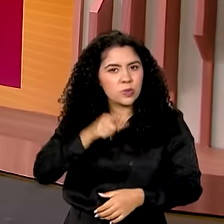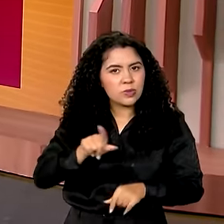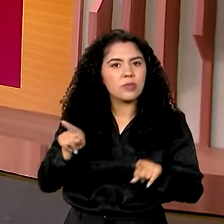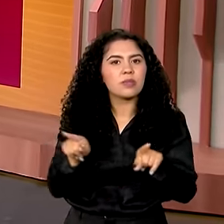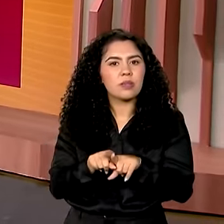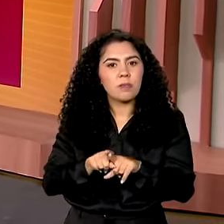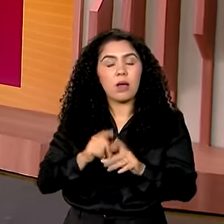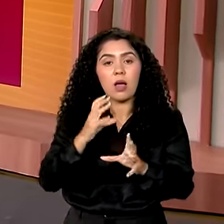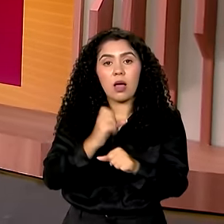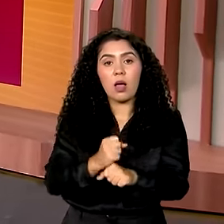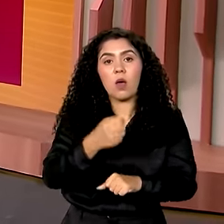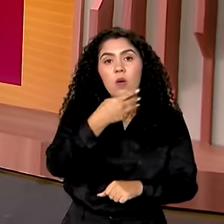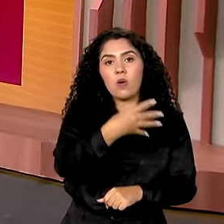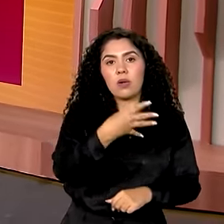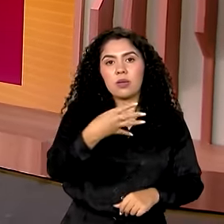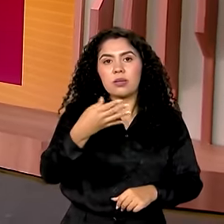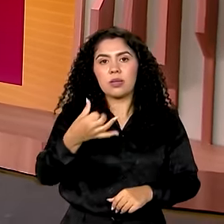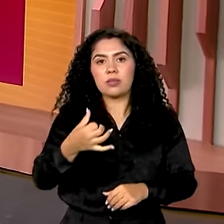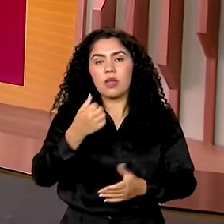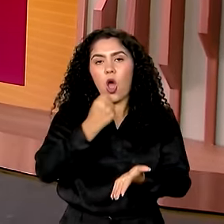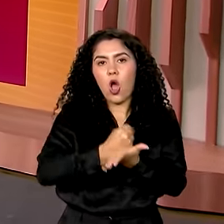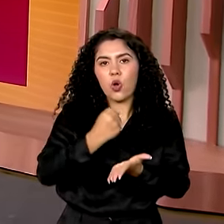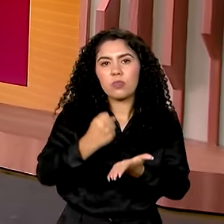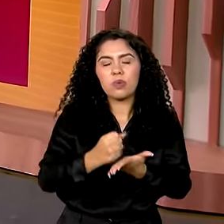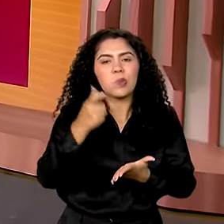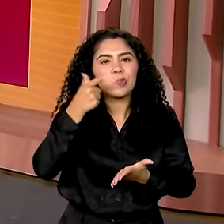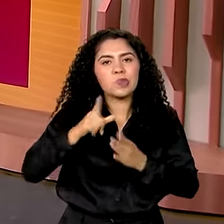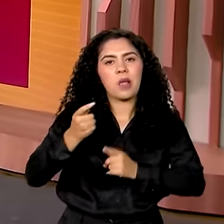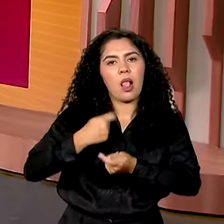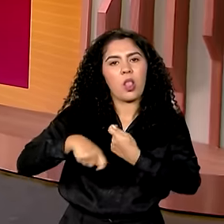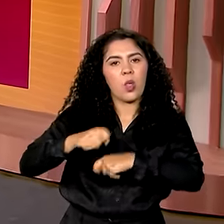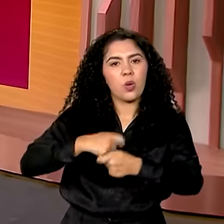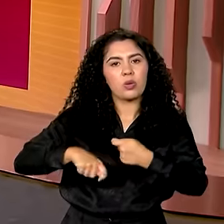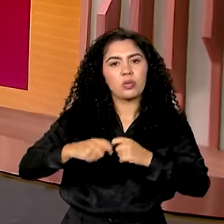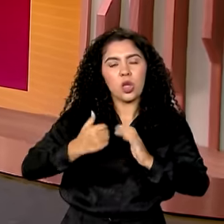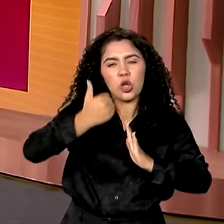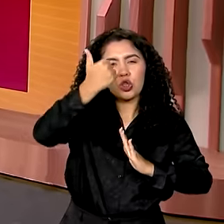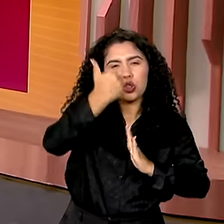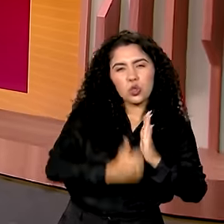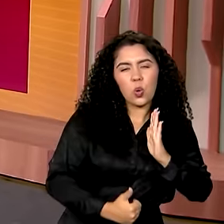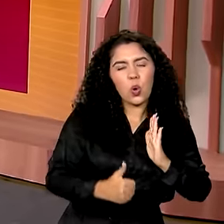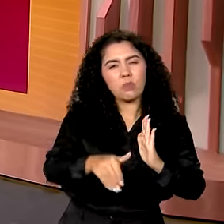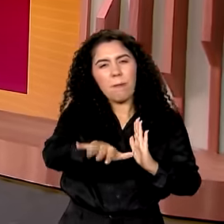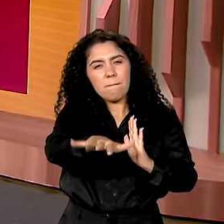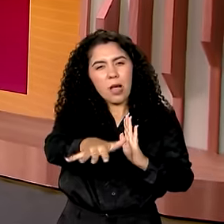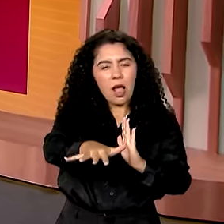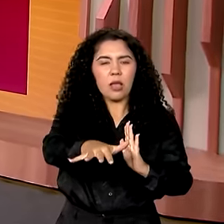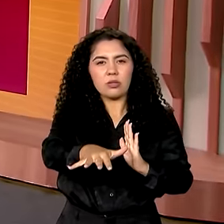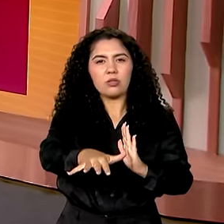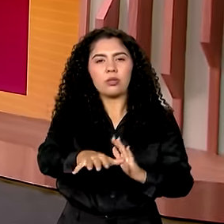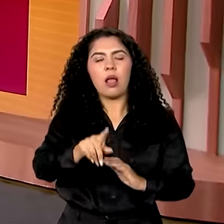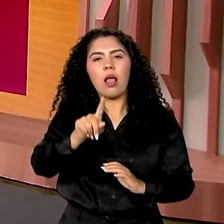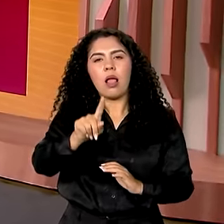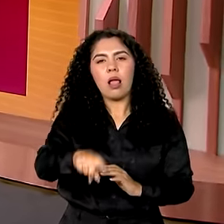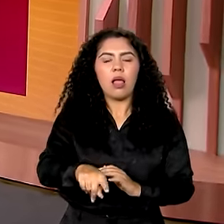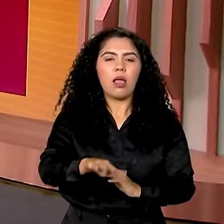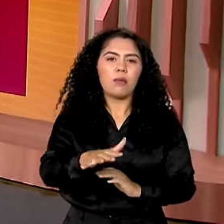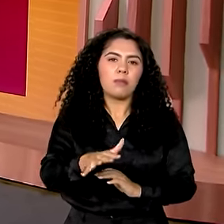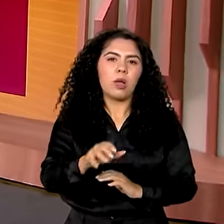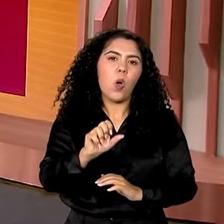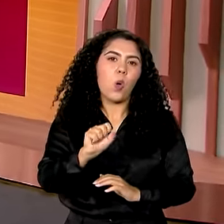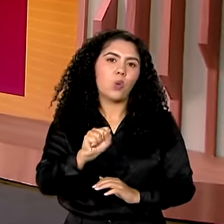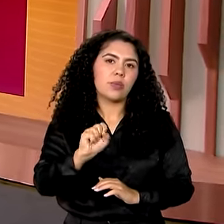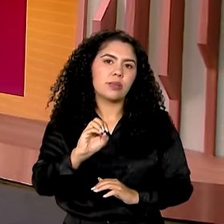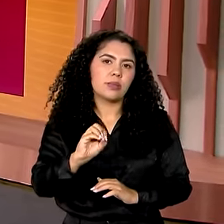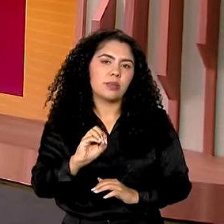446 contratos foram negociados na cidade. O desconto médio nas negociações foi de cerca de mais de